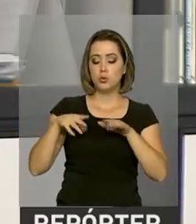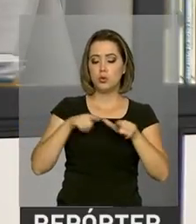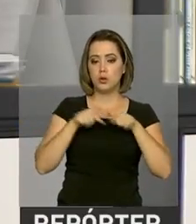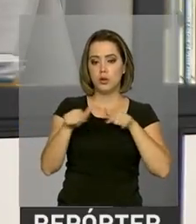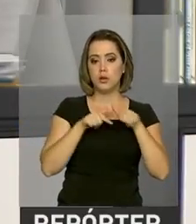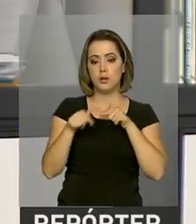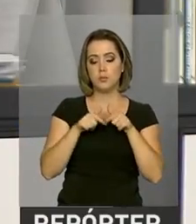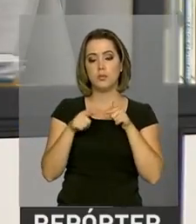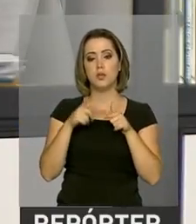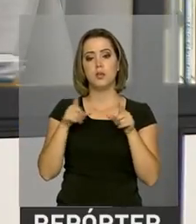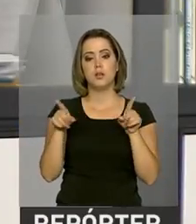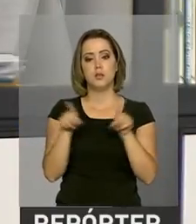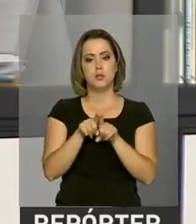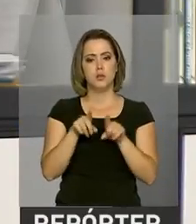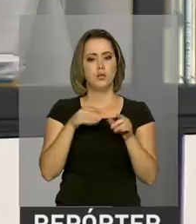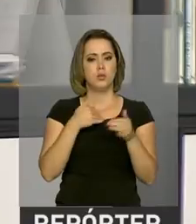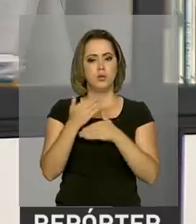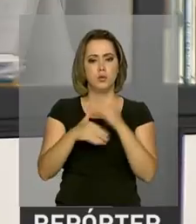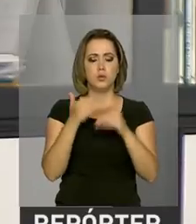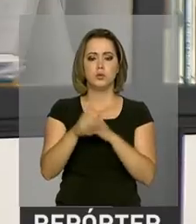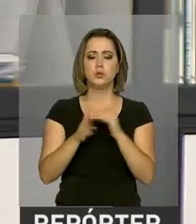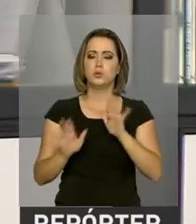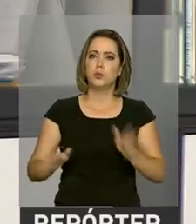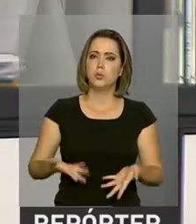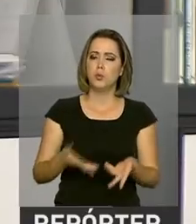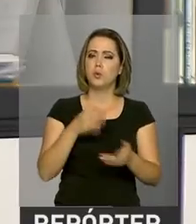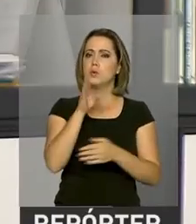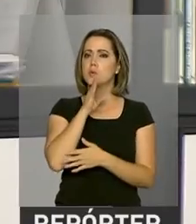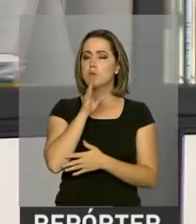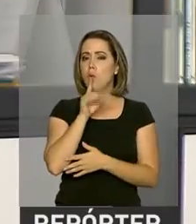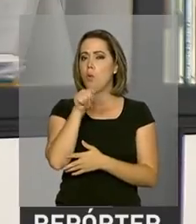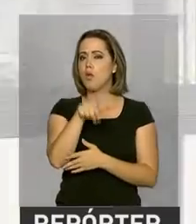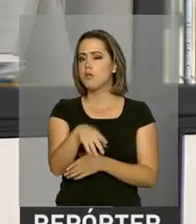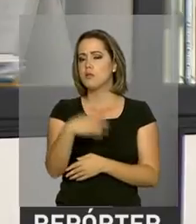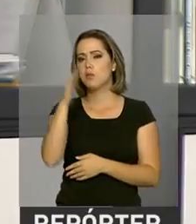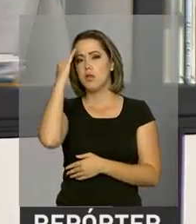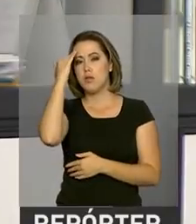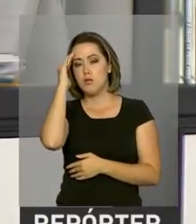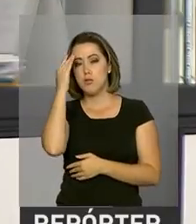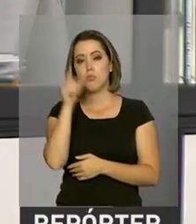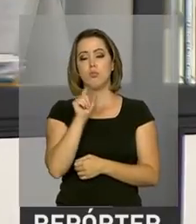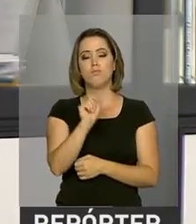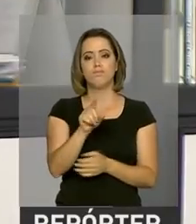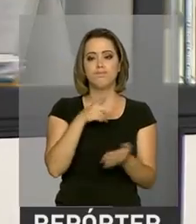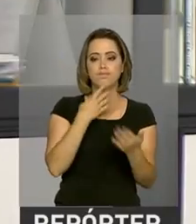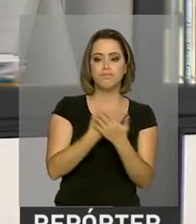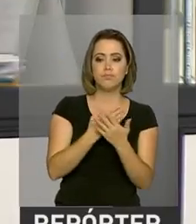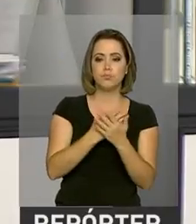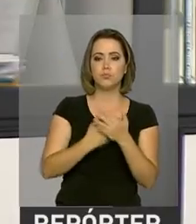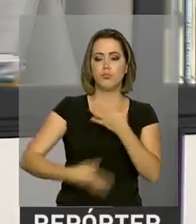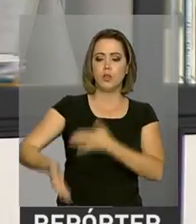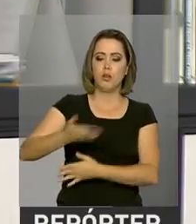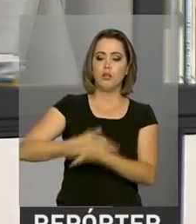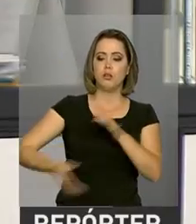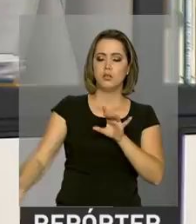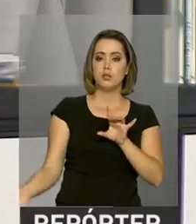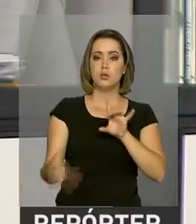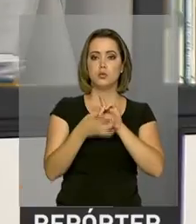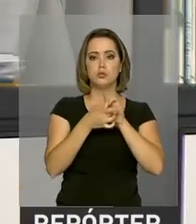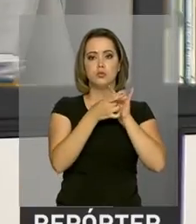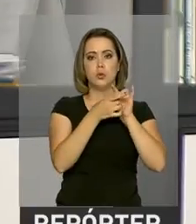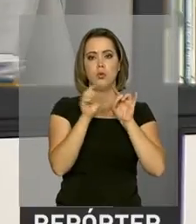fazem sistematicamente, produzem conhecimento sobre o mercado de trabalho. É uma forma de promover a interação entre esses